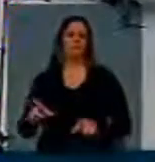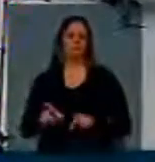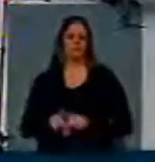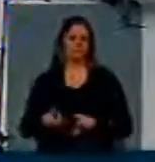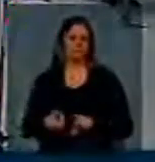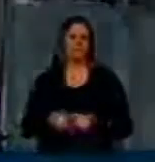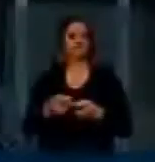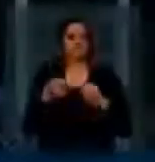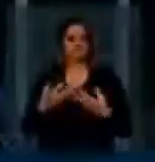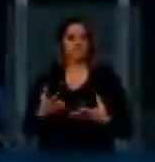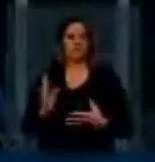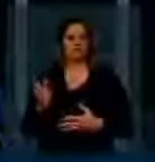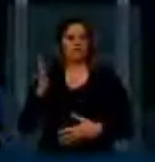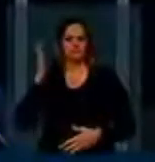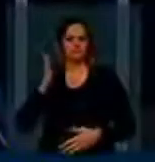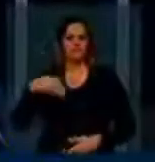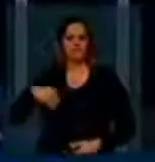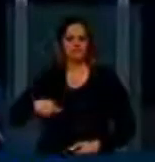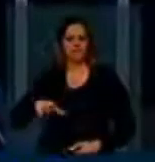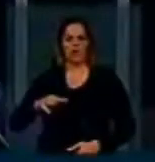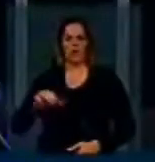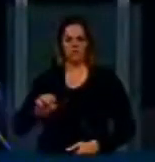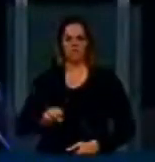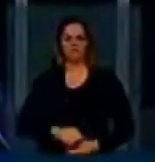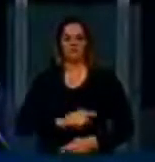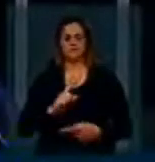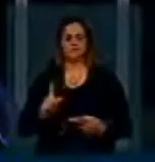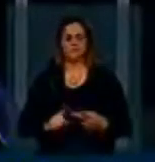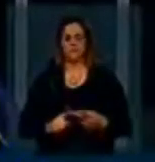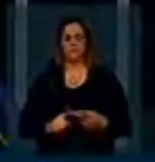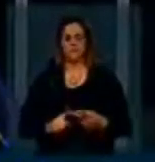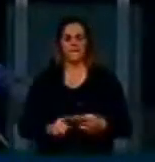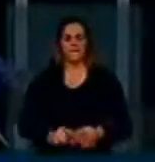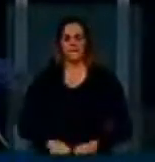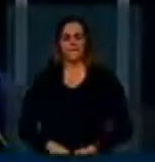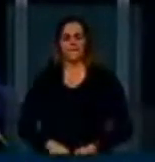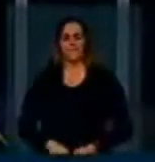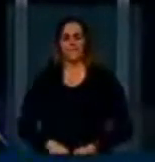doutor Marcos. Segundo ponto, a garantia da privacidade do usuário.